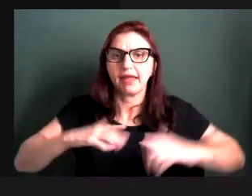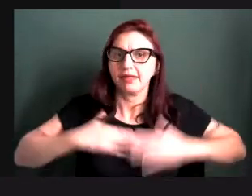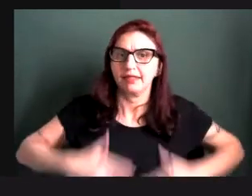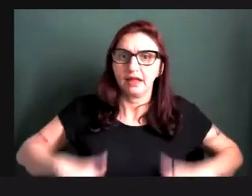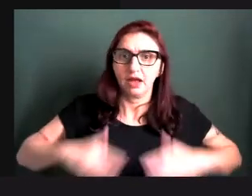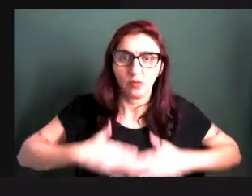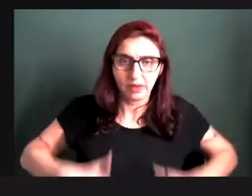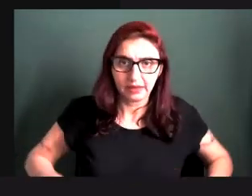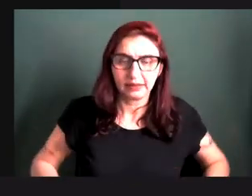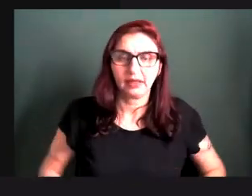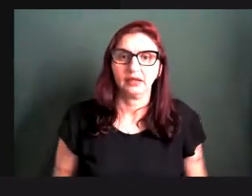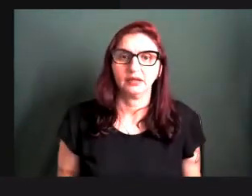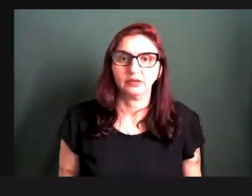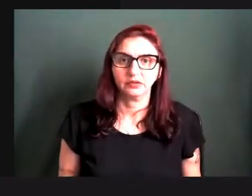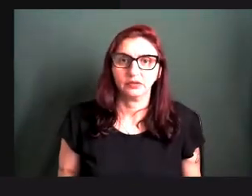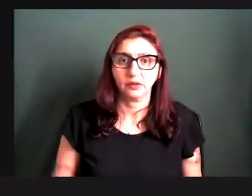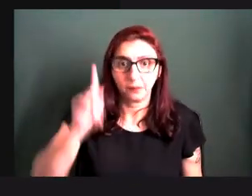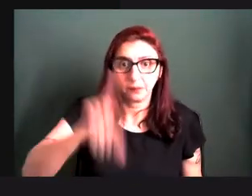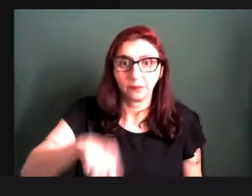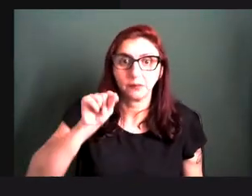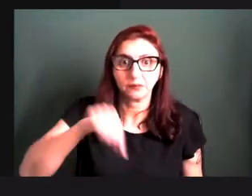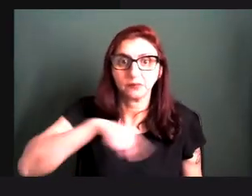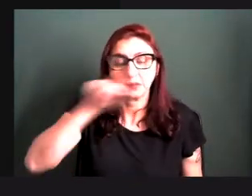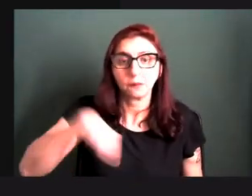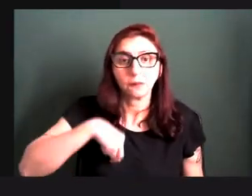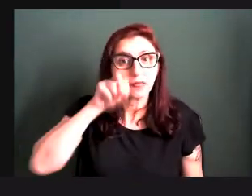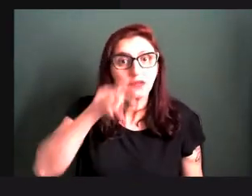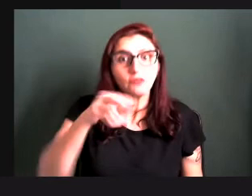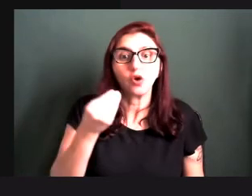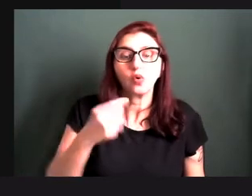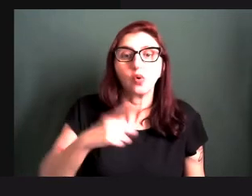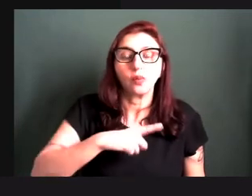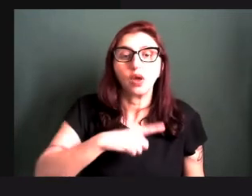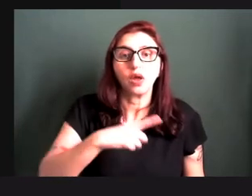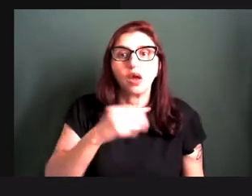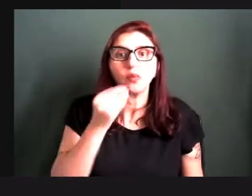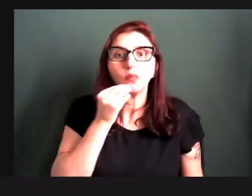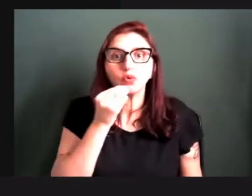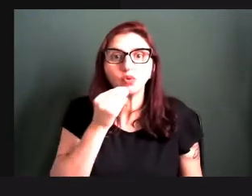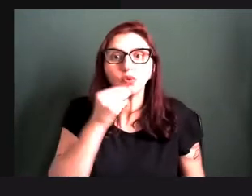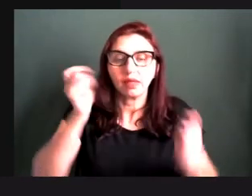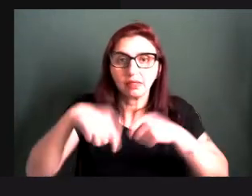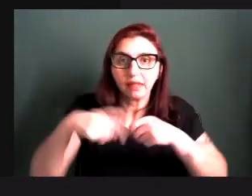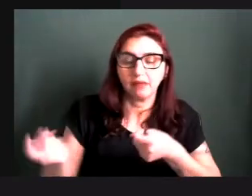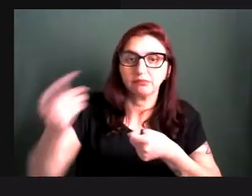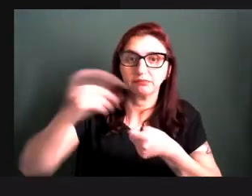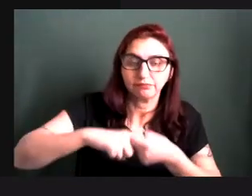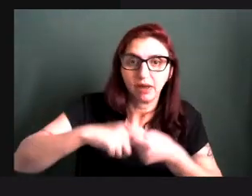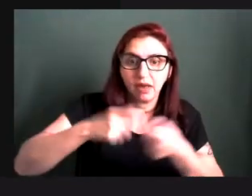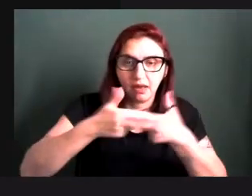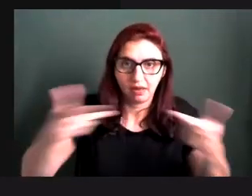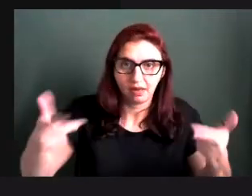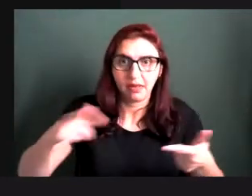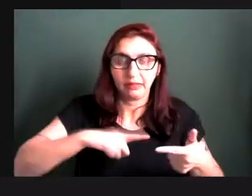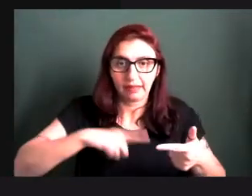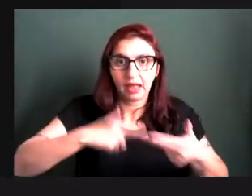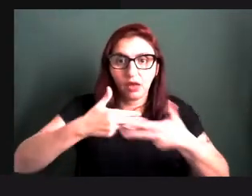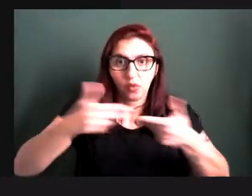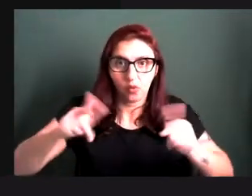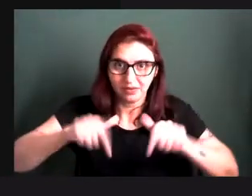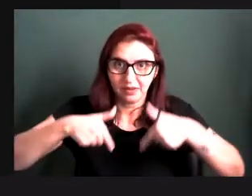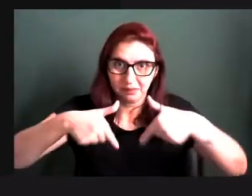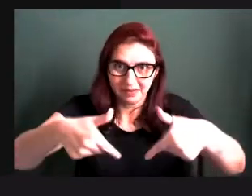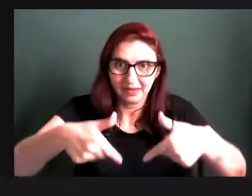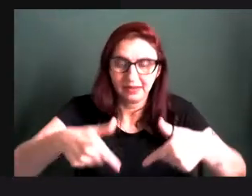voltando, estou voltando a ter essa oportunidade de estar registrando que para além de atos e de militância, também